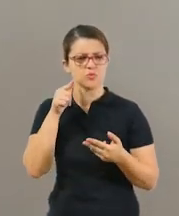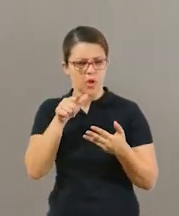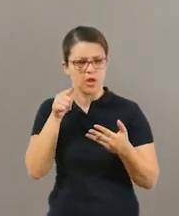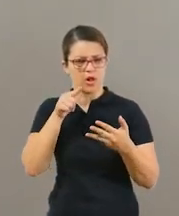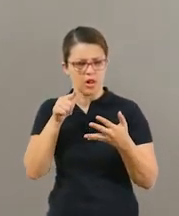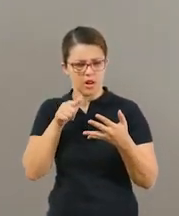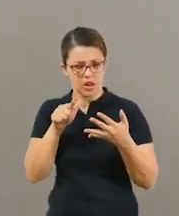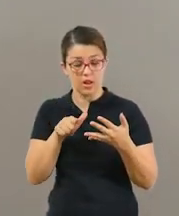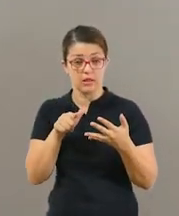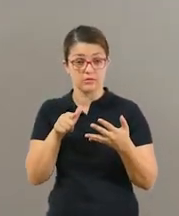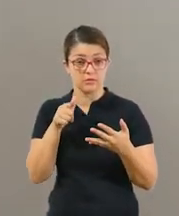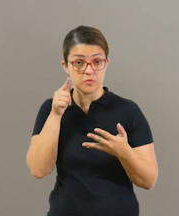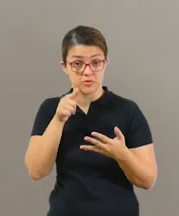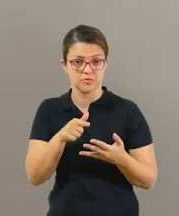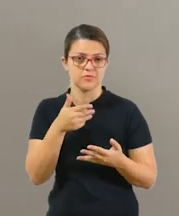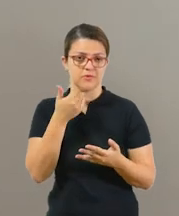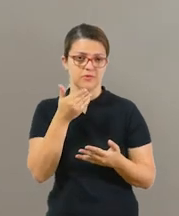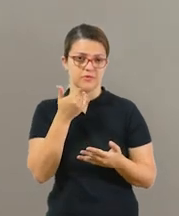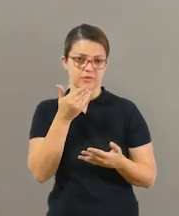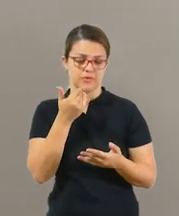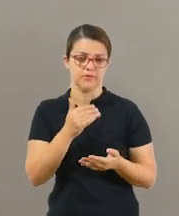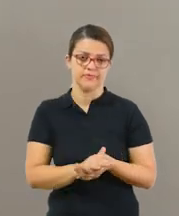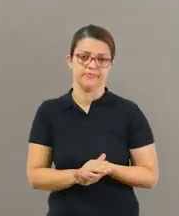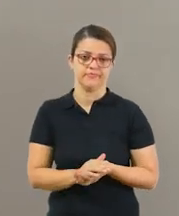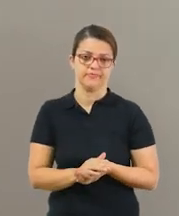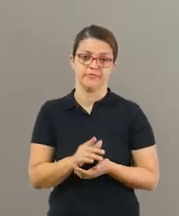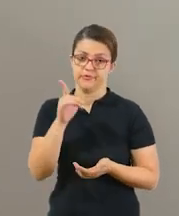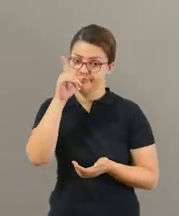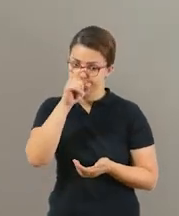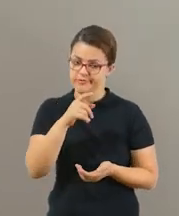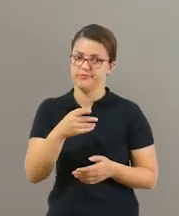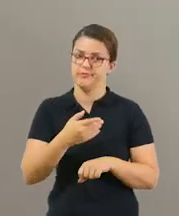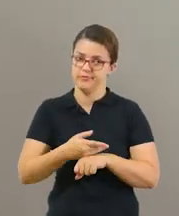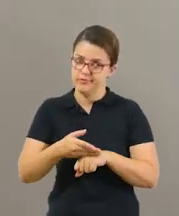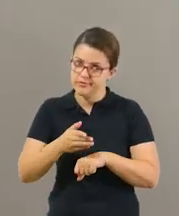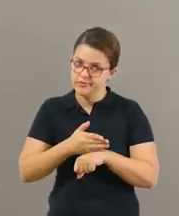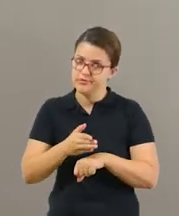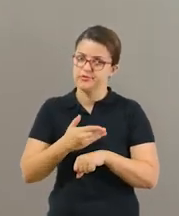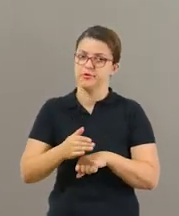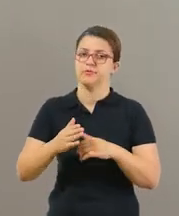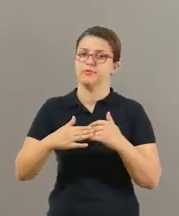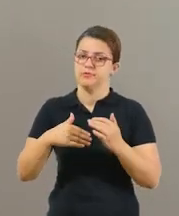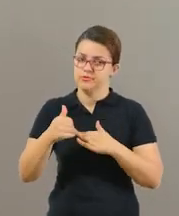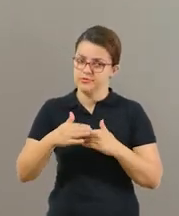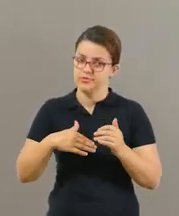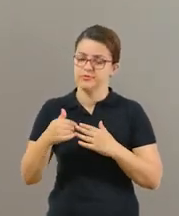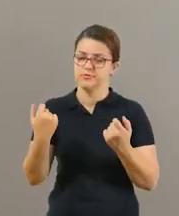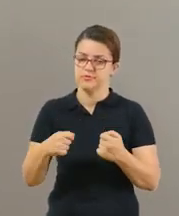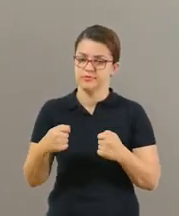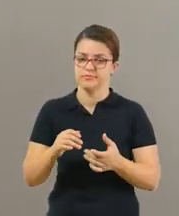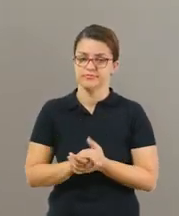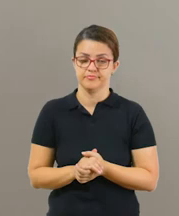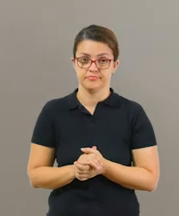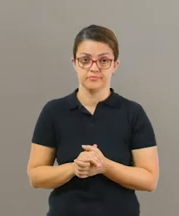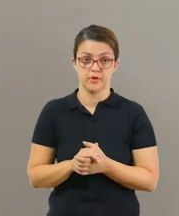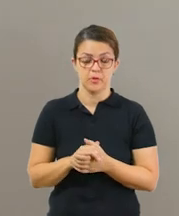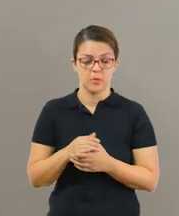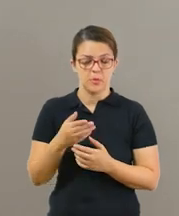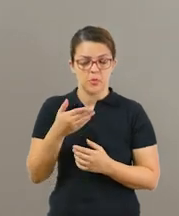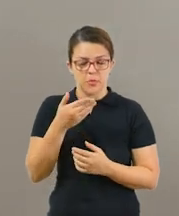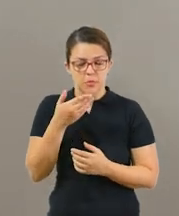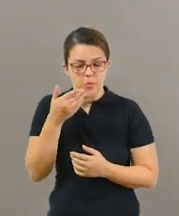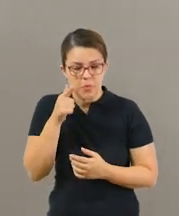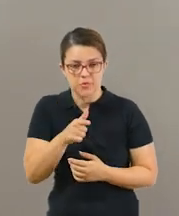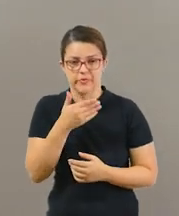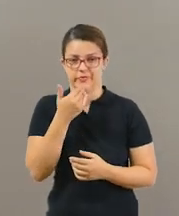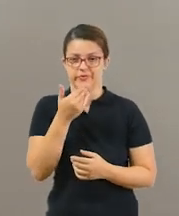repetição, repetição, repetição, até ele apresentar domínio, tá bom? Não é fácil, ele vai ter que treinar, treinar, treinar, tudo bem? Quando ele